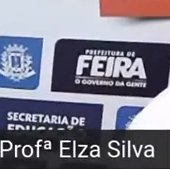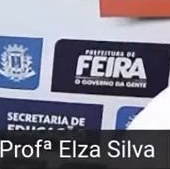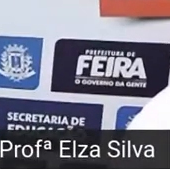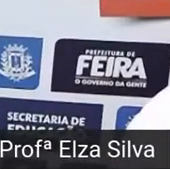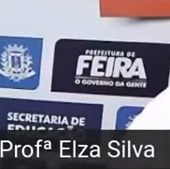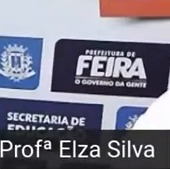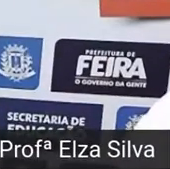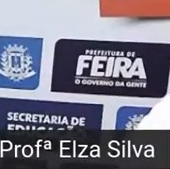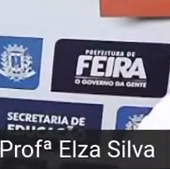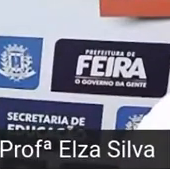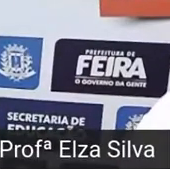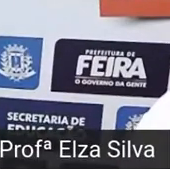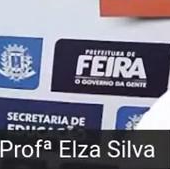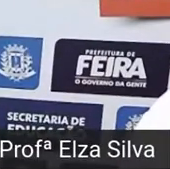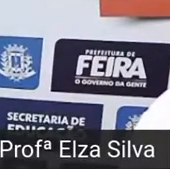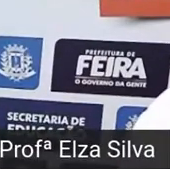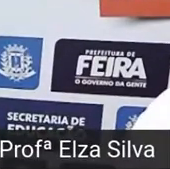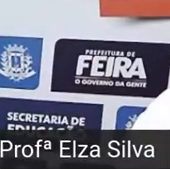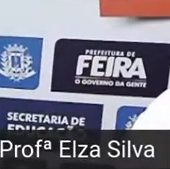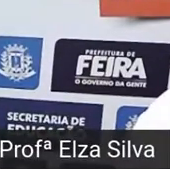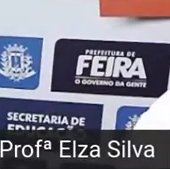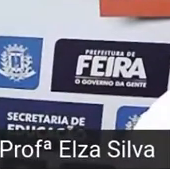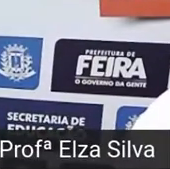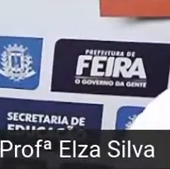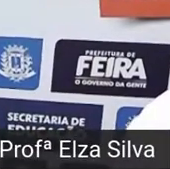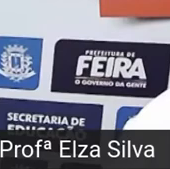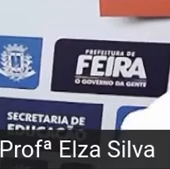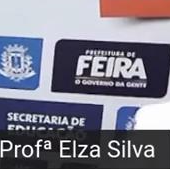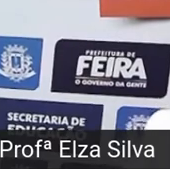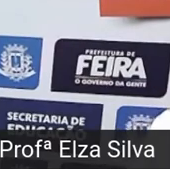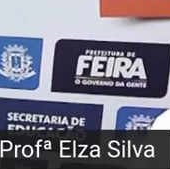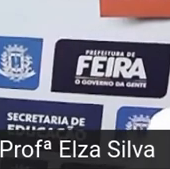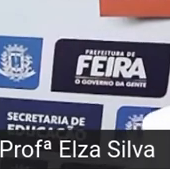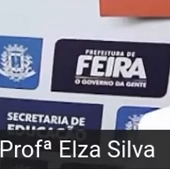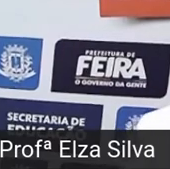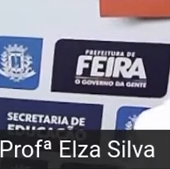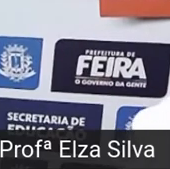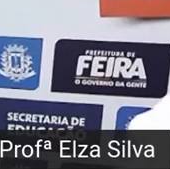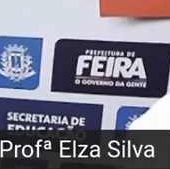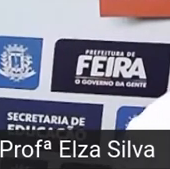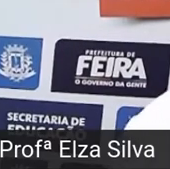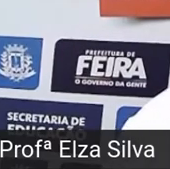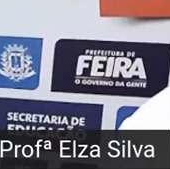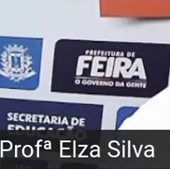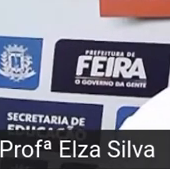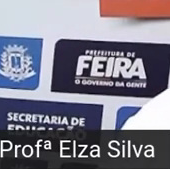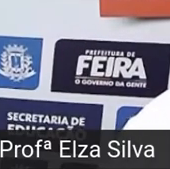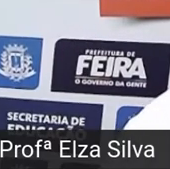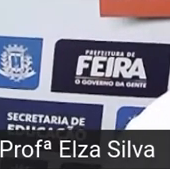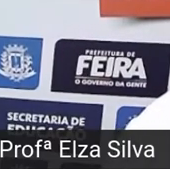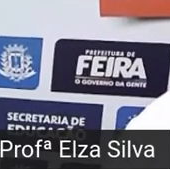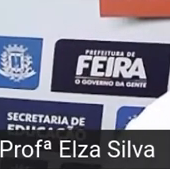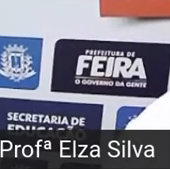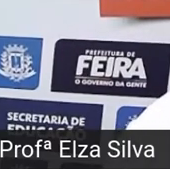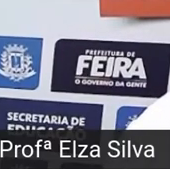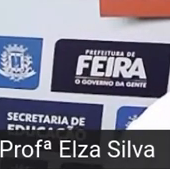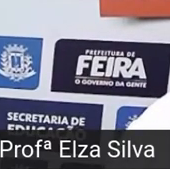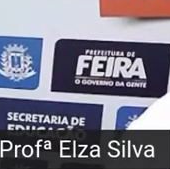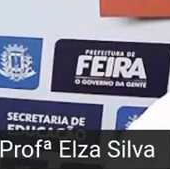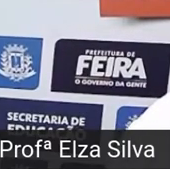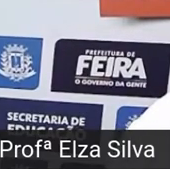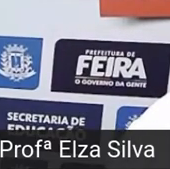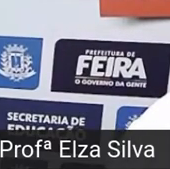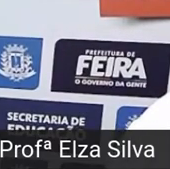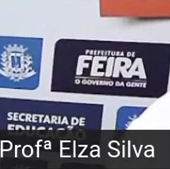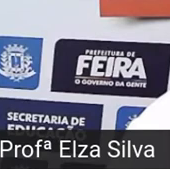atividades interativas, o link, ele sempre ficará disponível lá no canal da Seduc, no